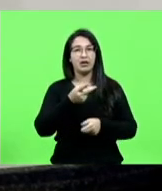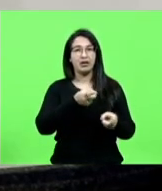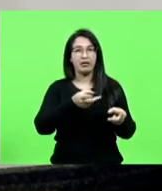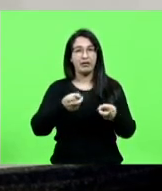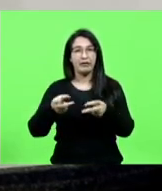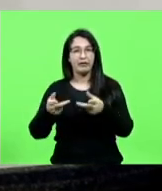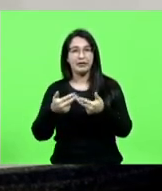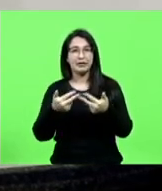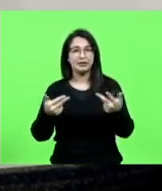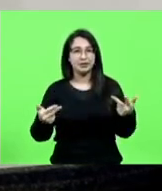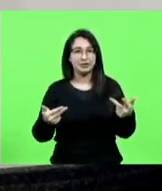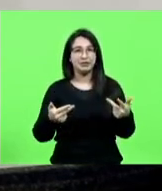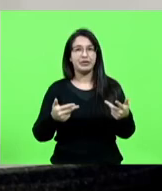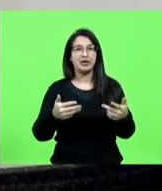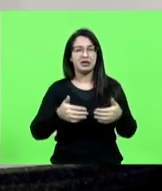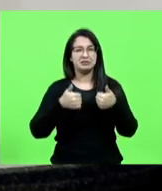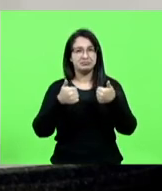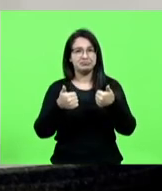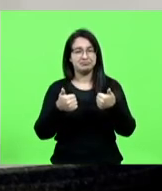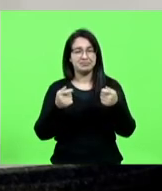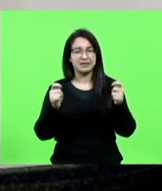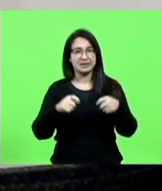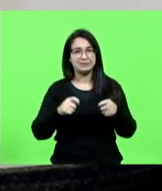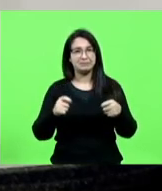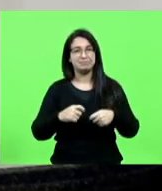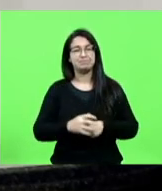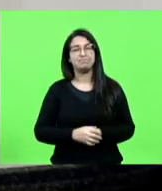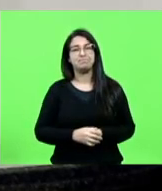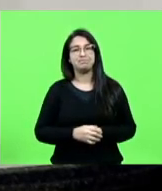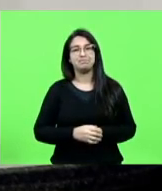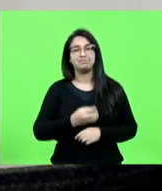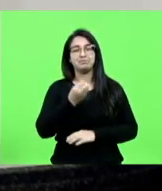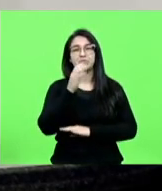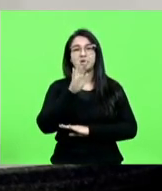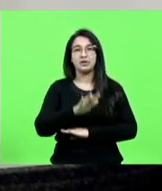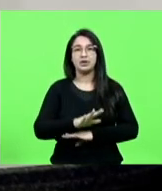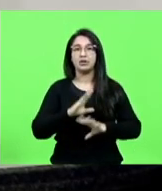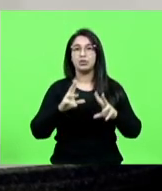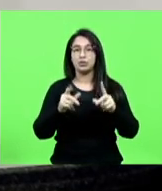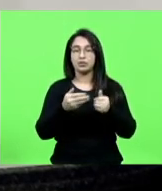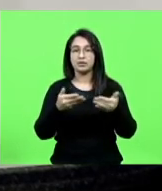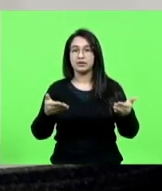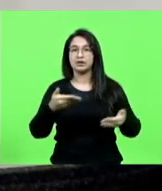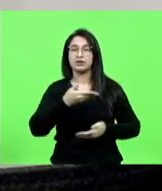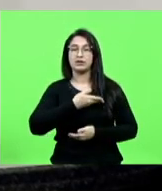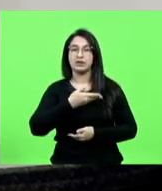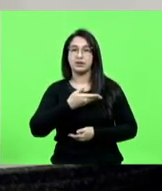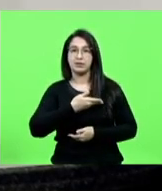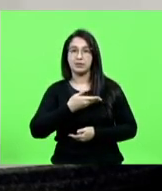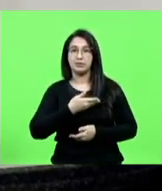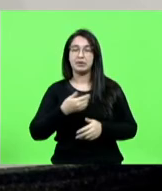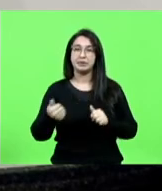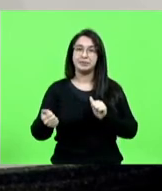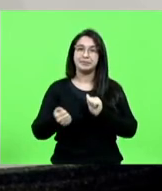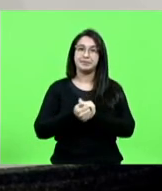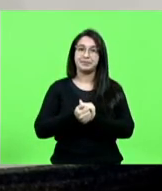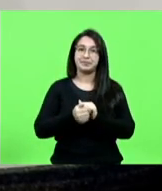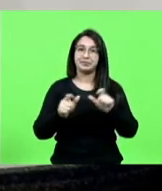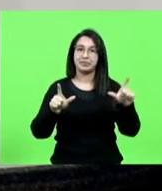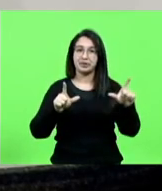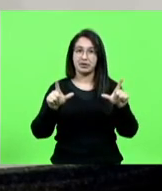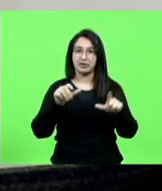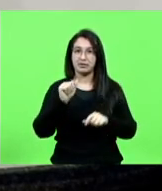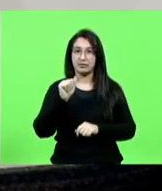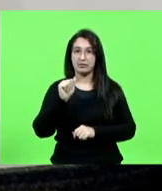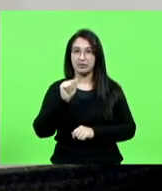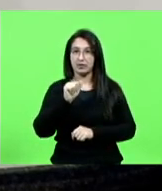parabéns boa tarde a todos os companheiros aos amigos a TVA ou a Rádio Alesc